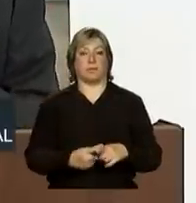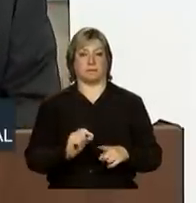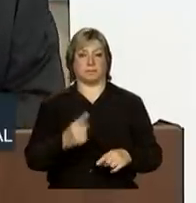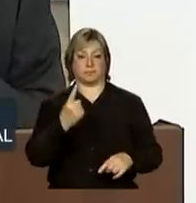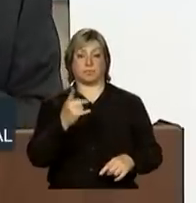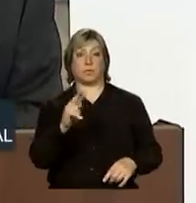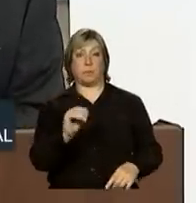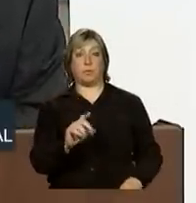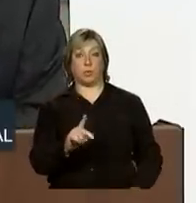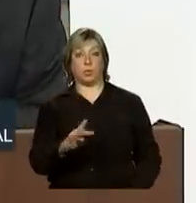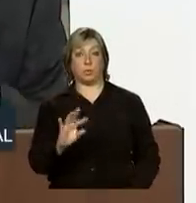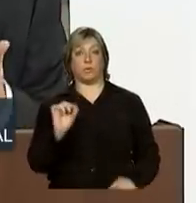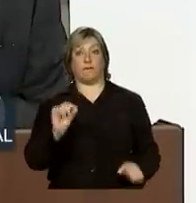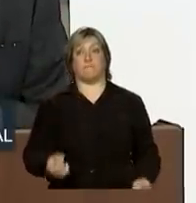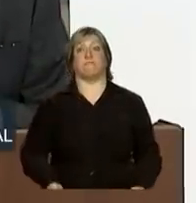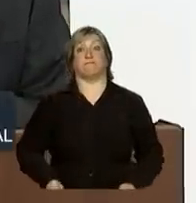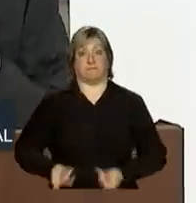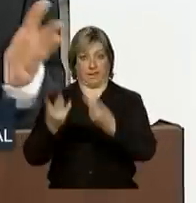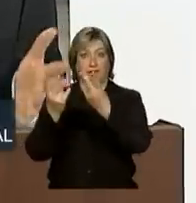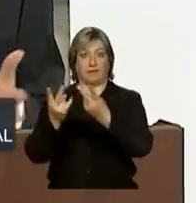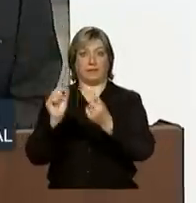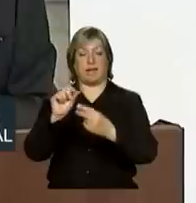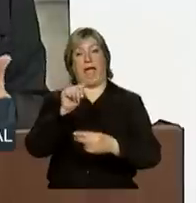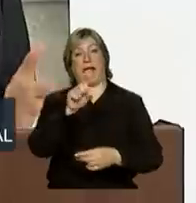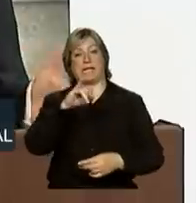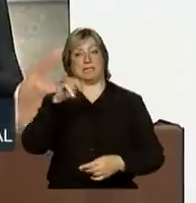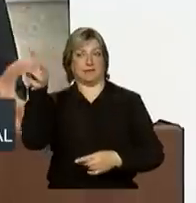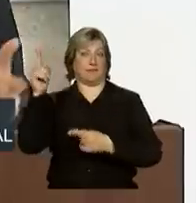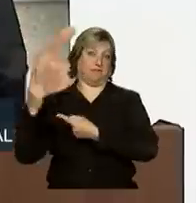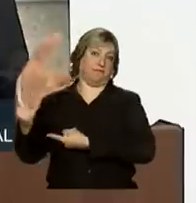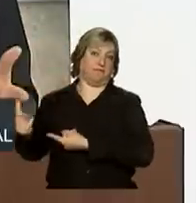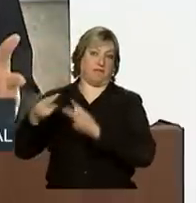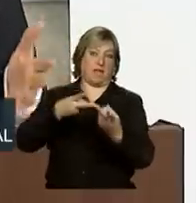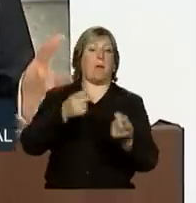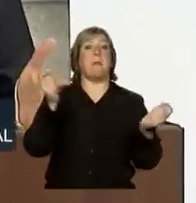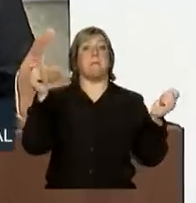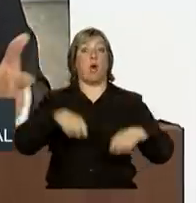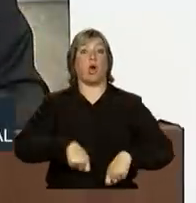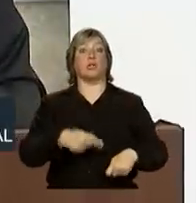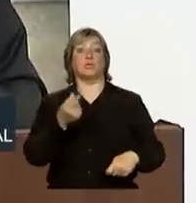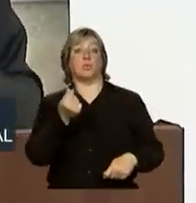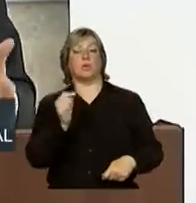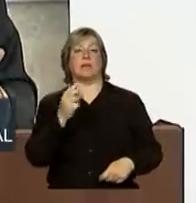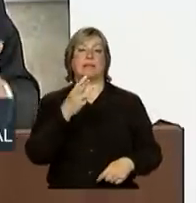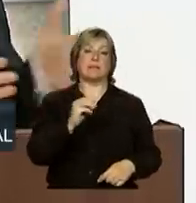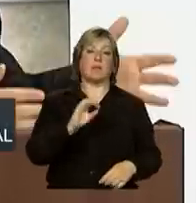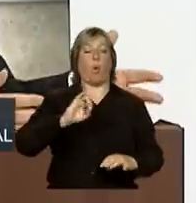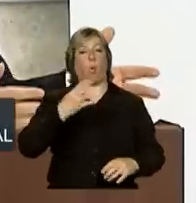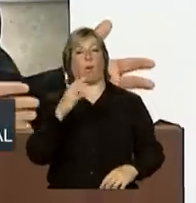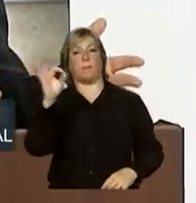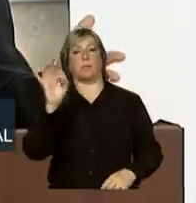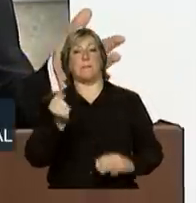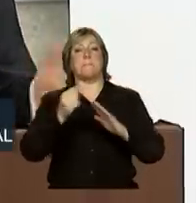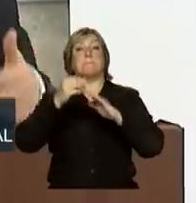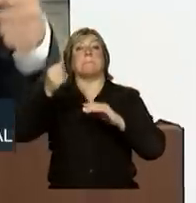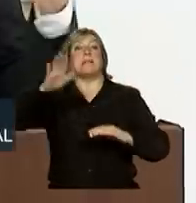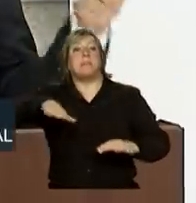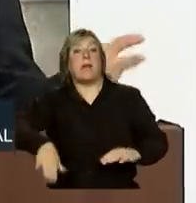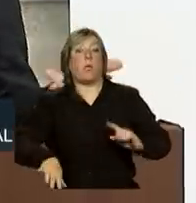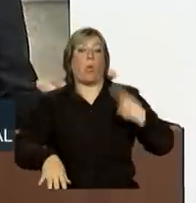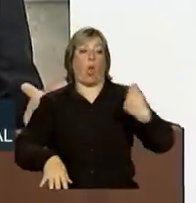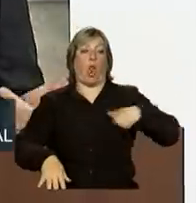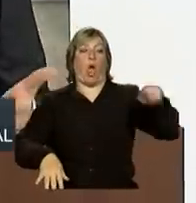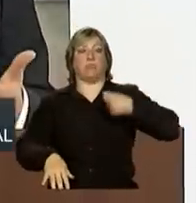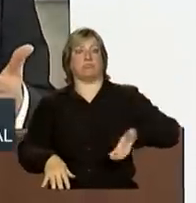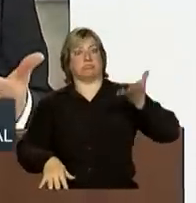exportado da Ásia, por exemplo, pode custar 30, 40% mais barato que o nosso, não por